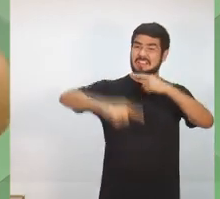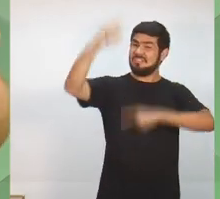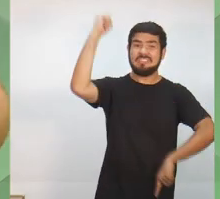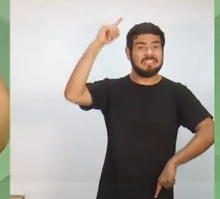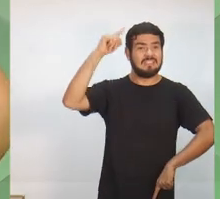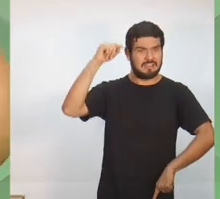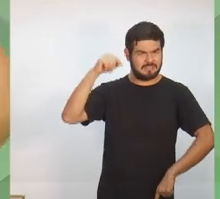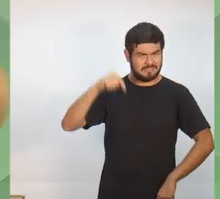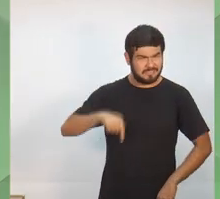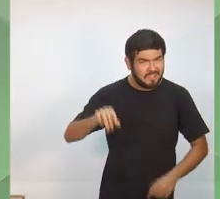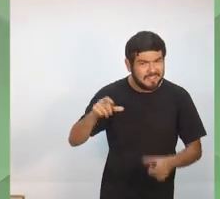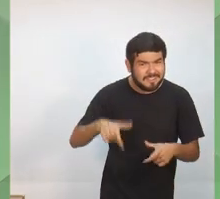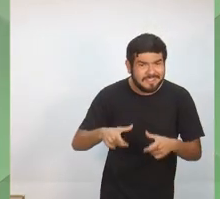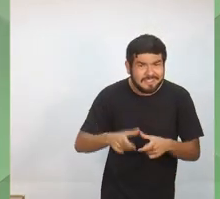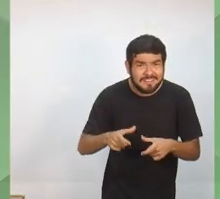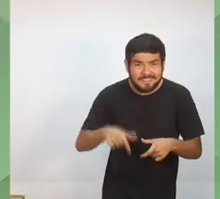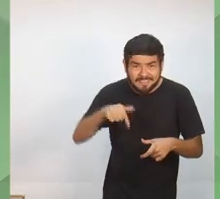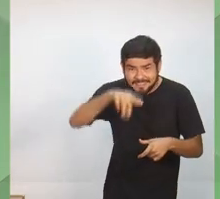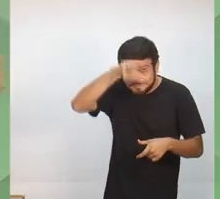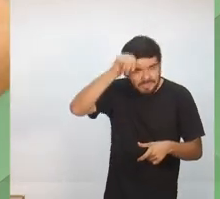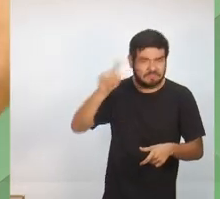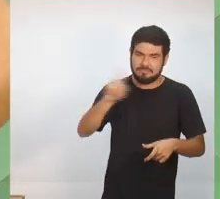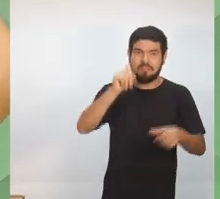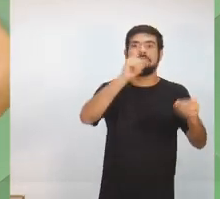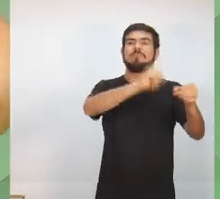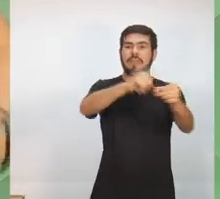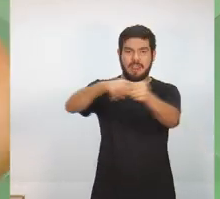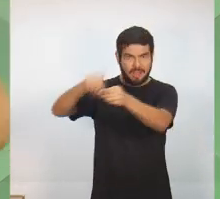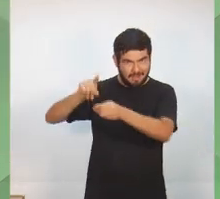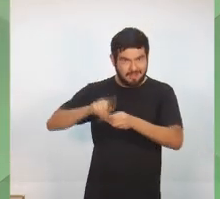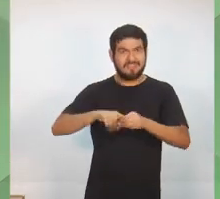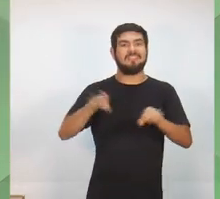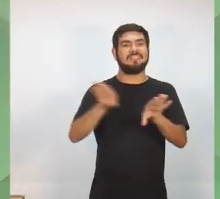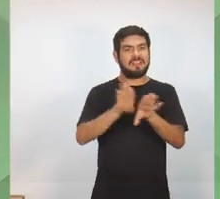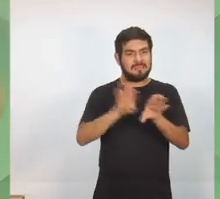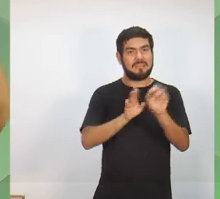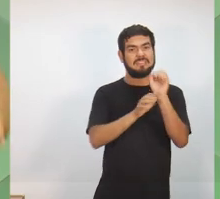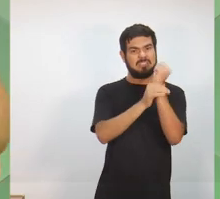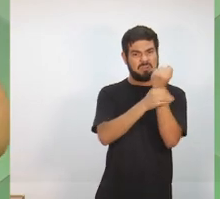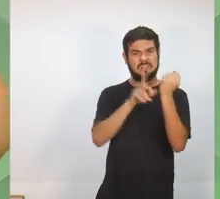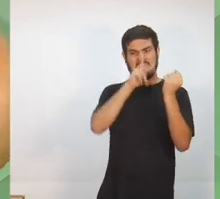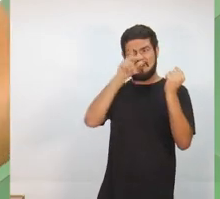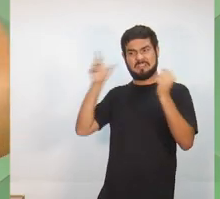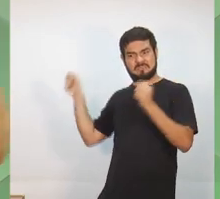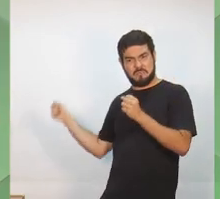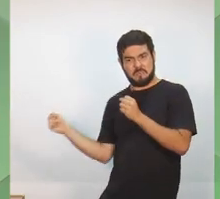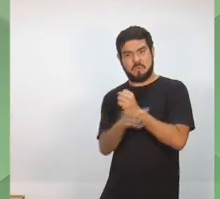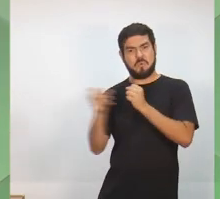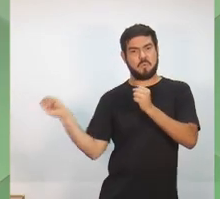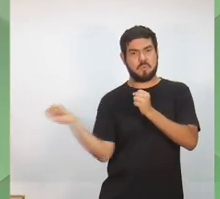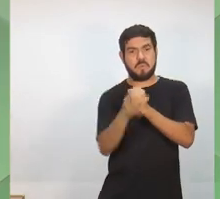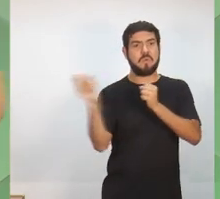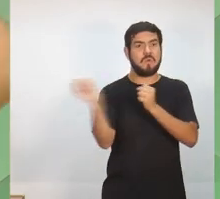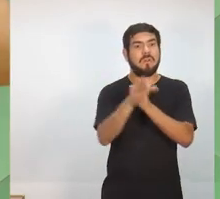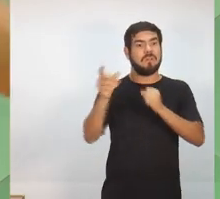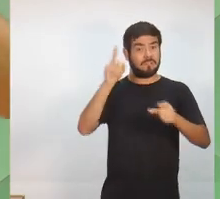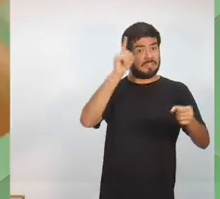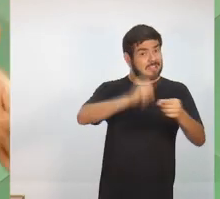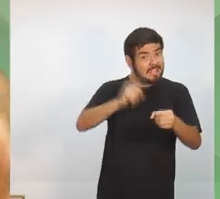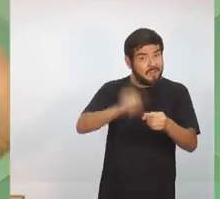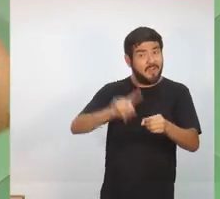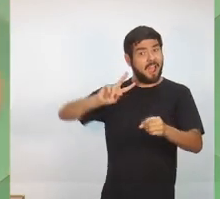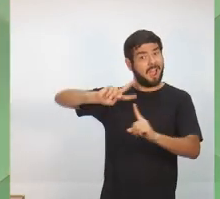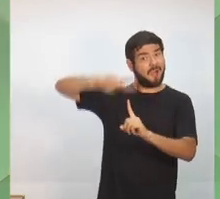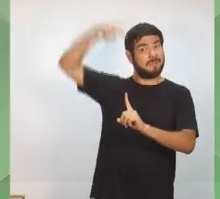capital, como no interior. Nós vamos integrar todas as forças de segurança. No interior, nós vamos aumentar o efetivo. A